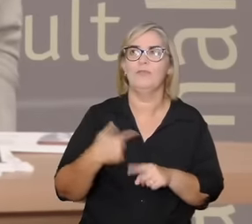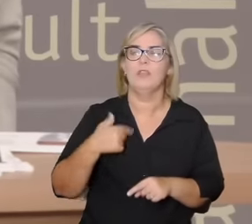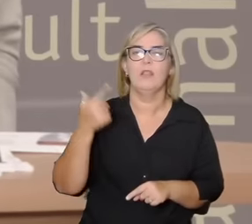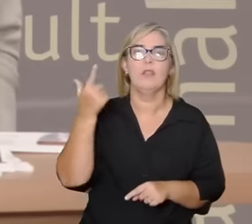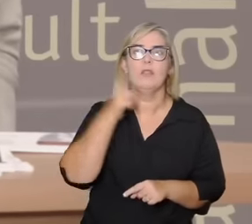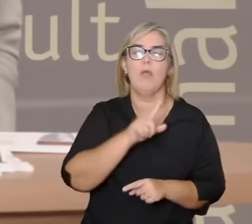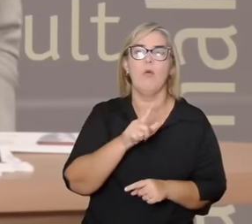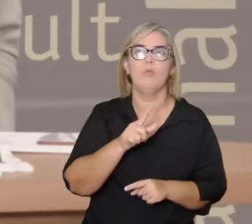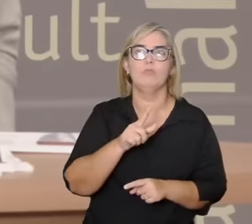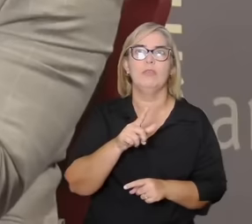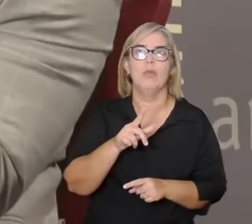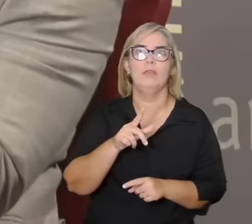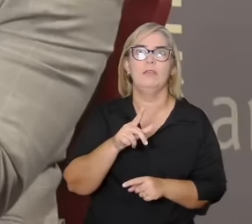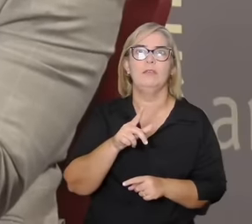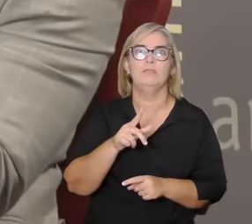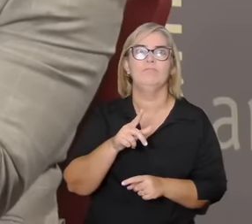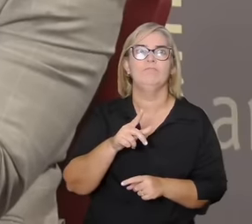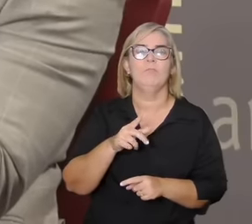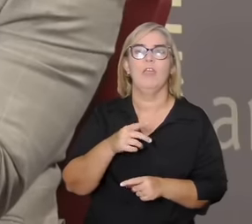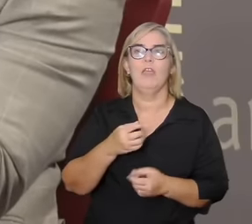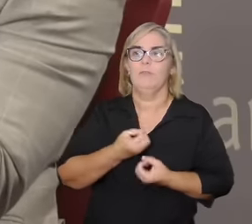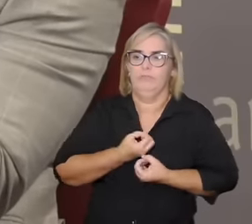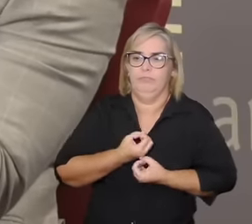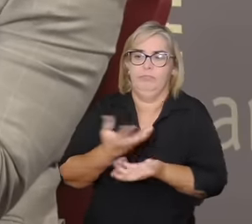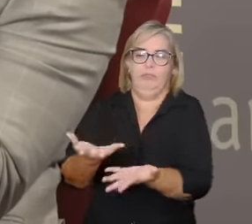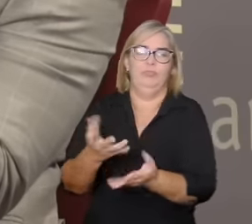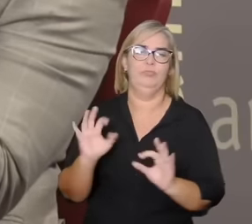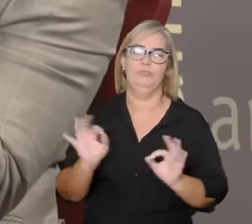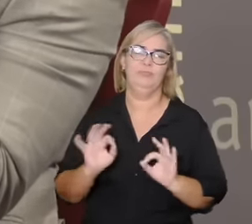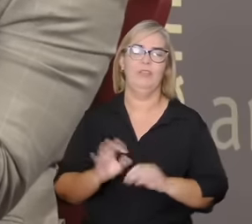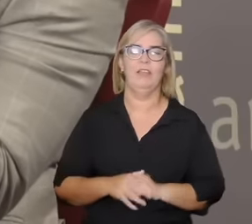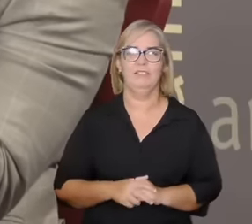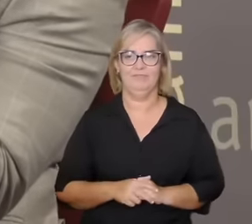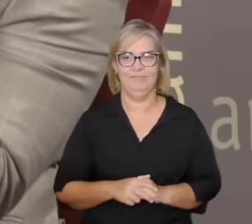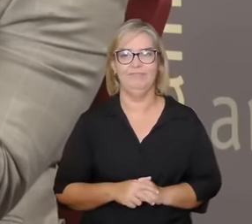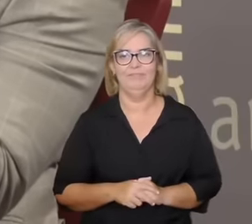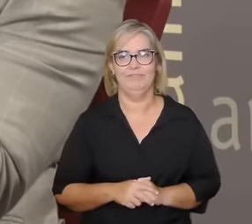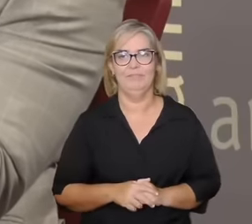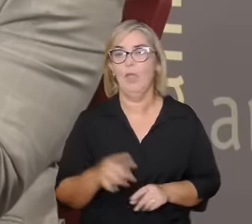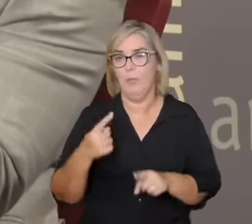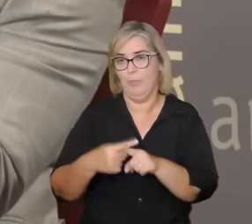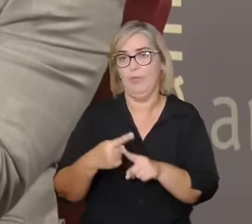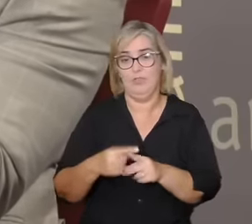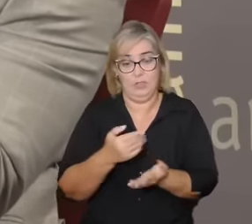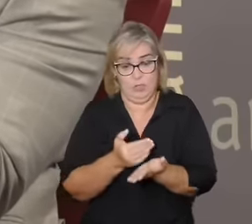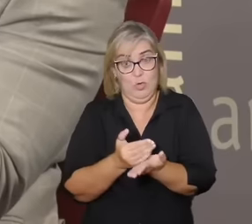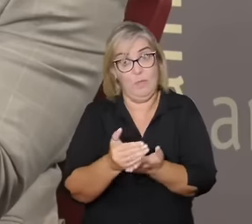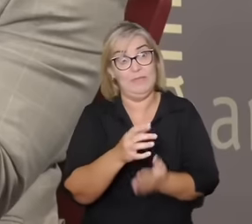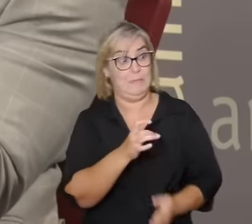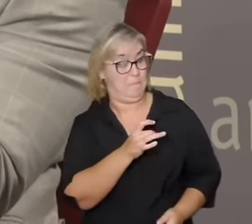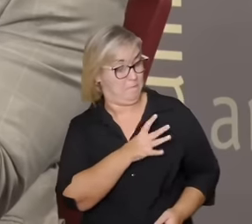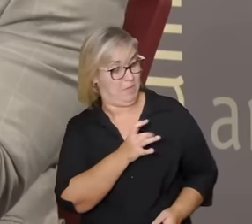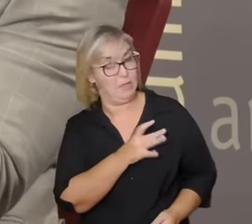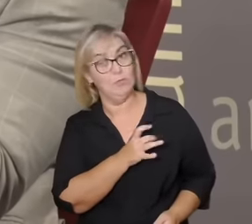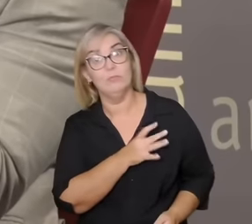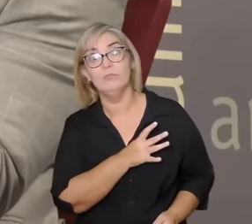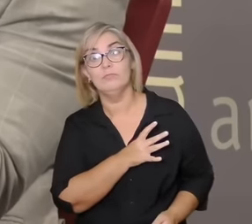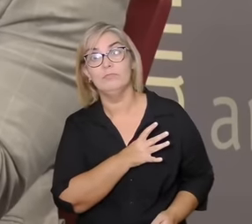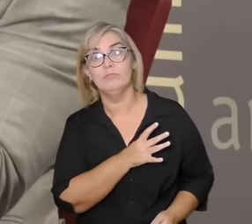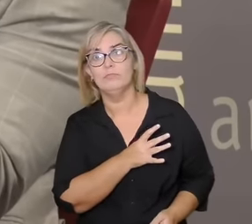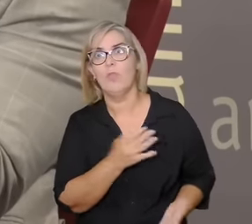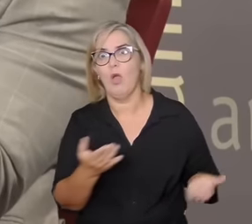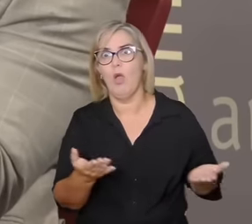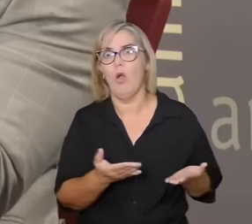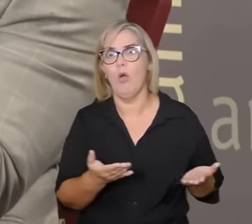tudo bem então isso é o diagnóstico a gente começa com o mito o diagnóstico é hoje o que é